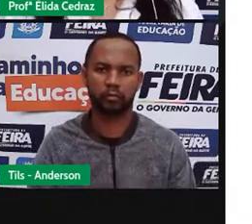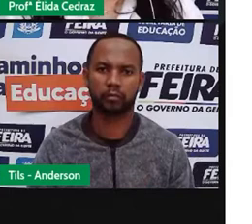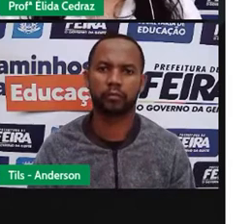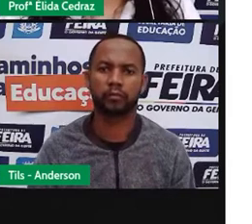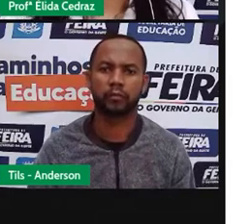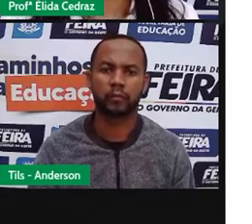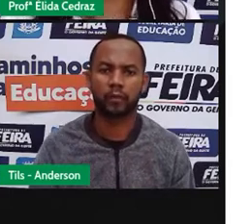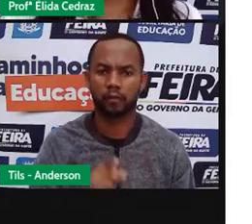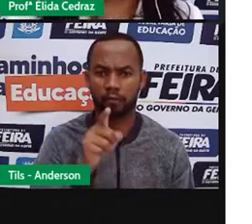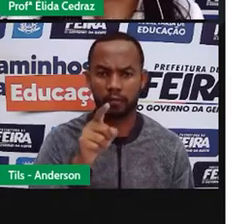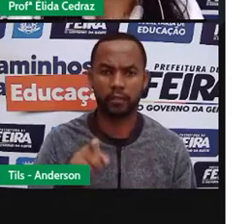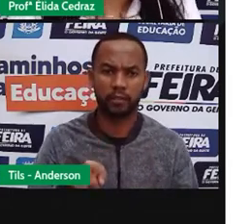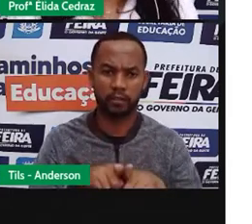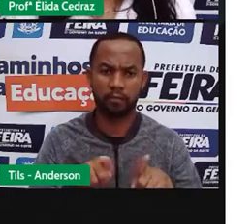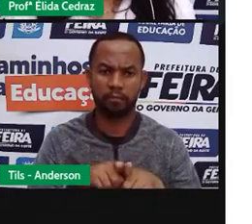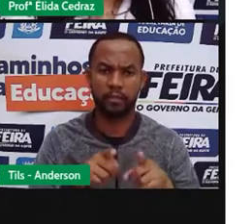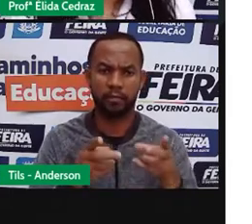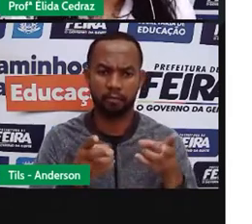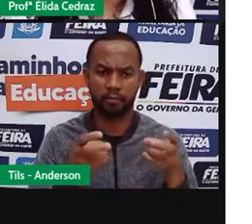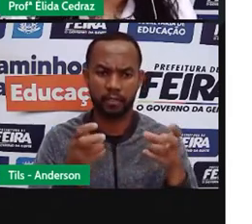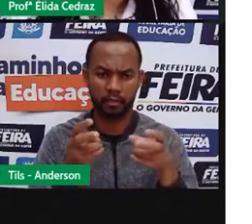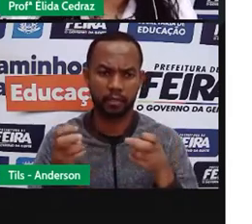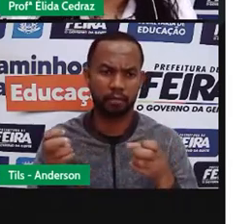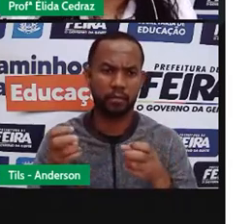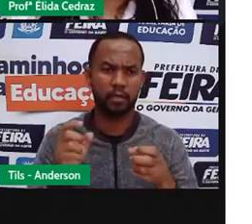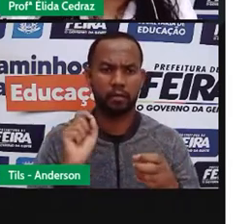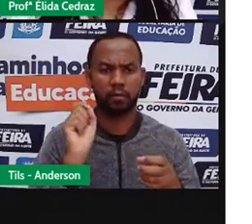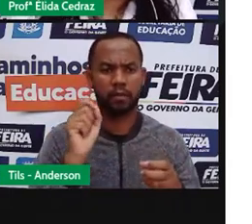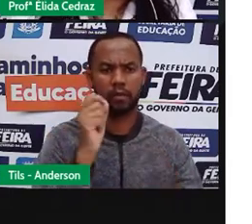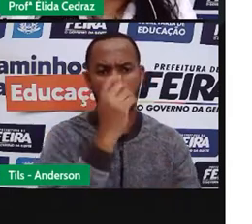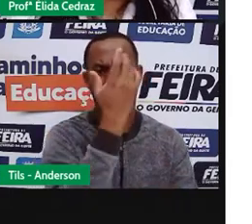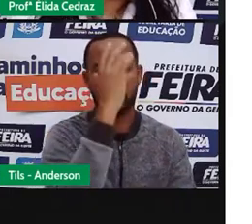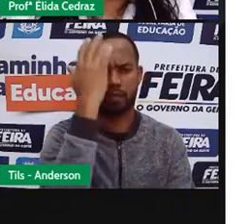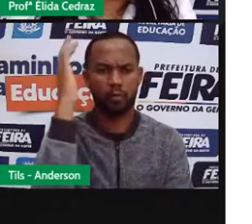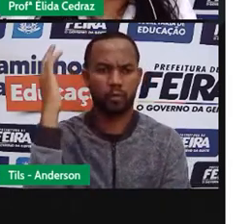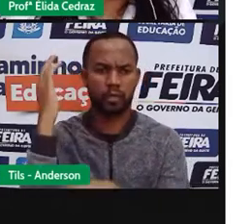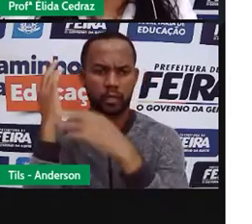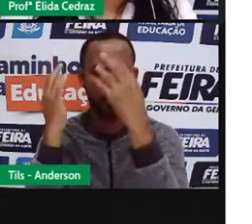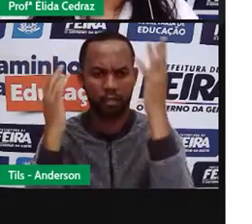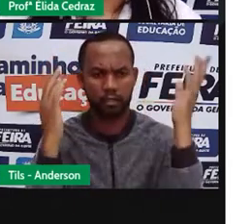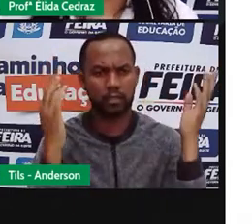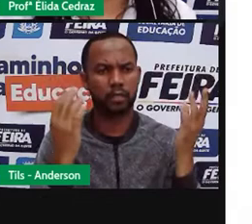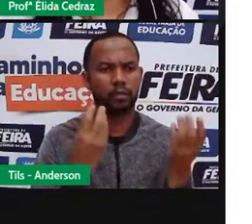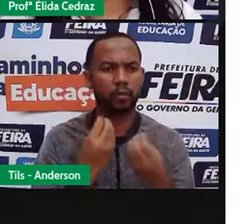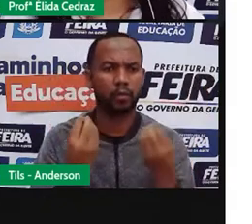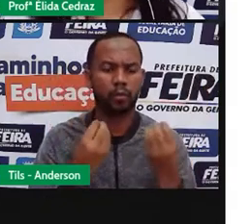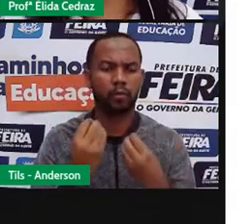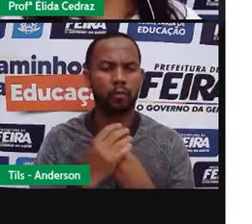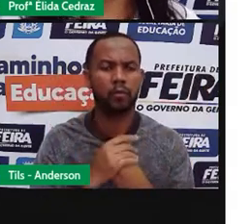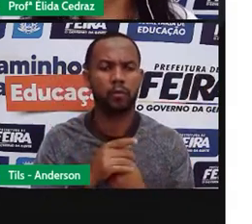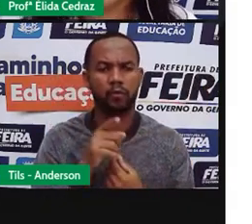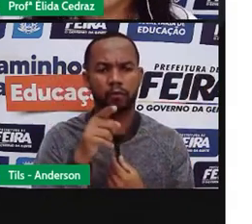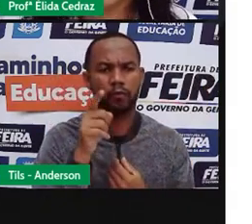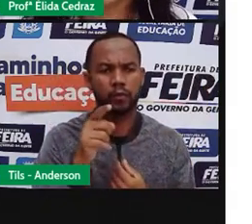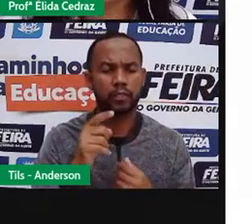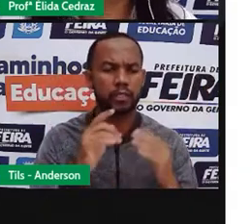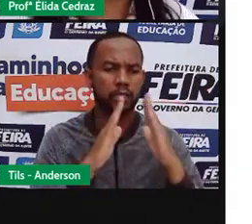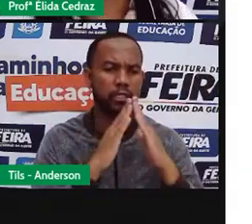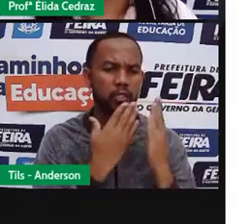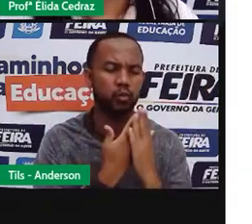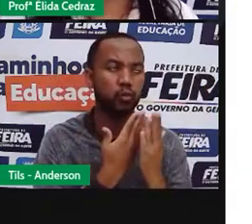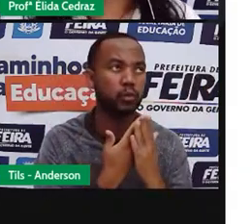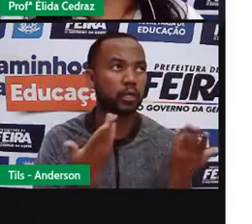Você também percebe a passagem do tempo através da natureza? Quando você estava na escola.